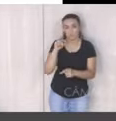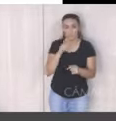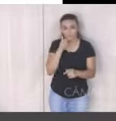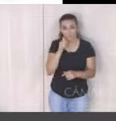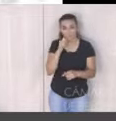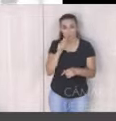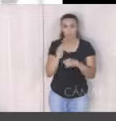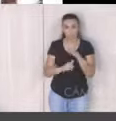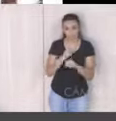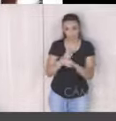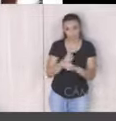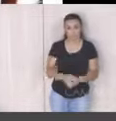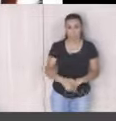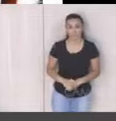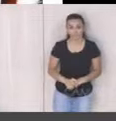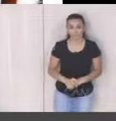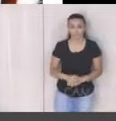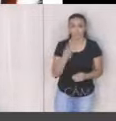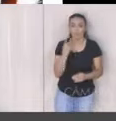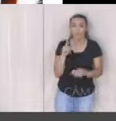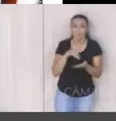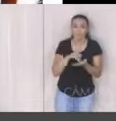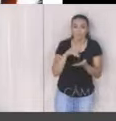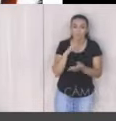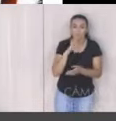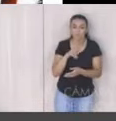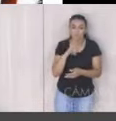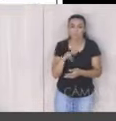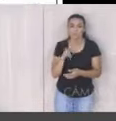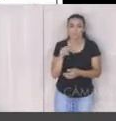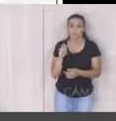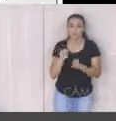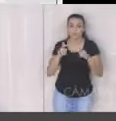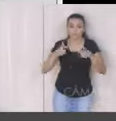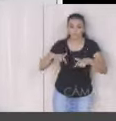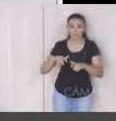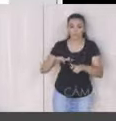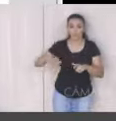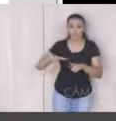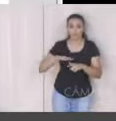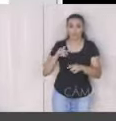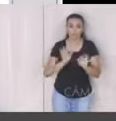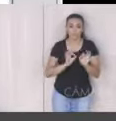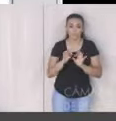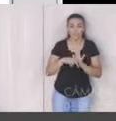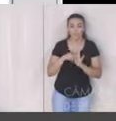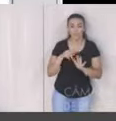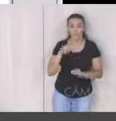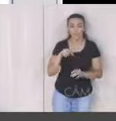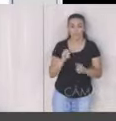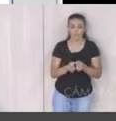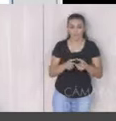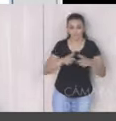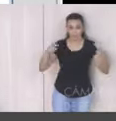ano. A última área de resultados, sustentabilidade ambiental, os projetos são ampliação e qualificação